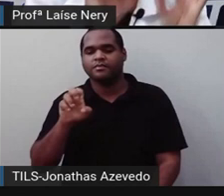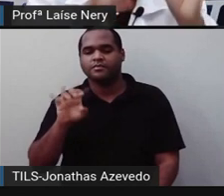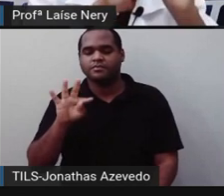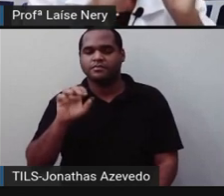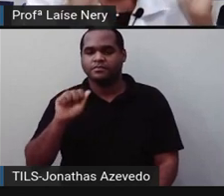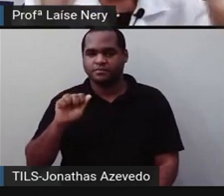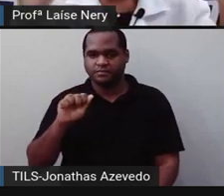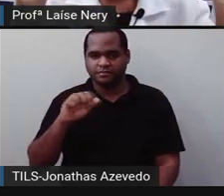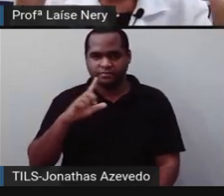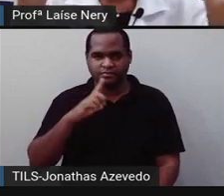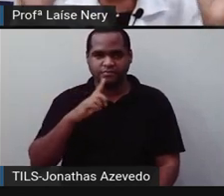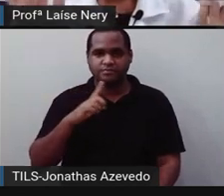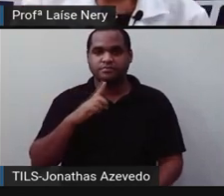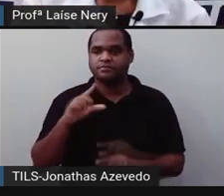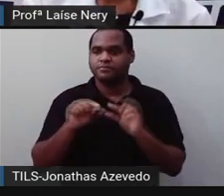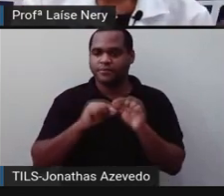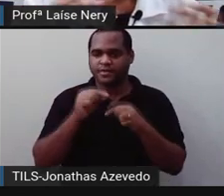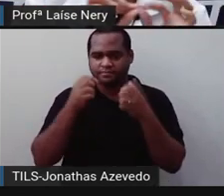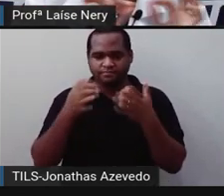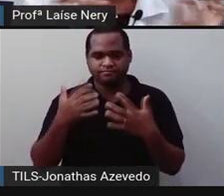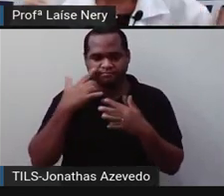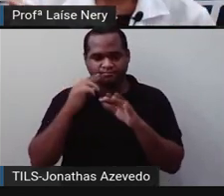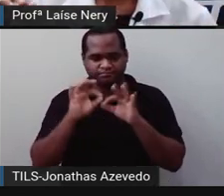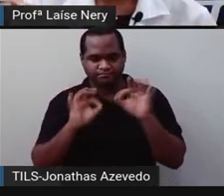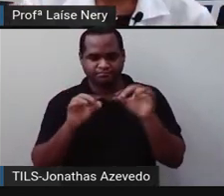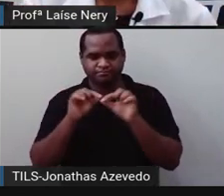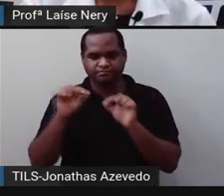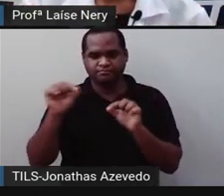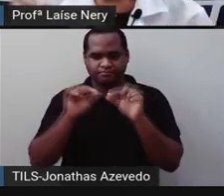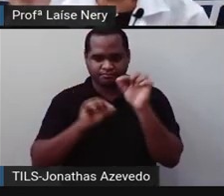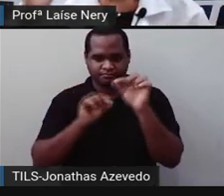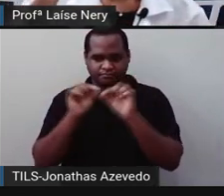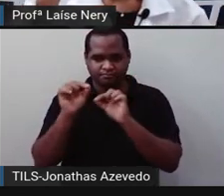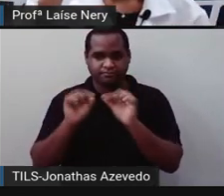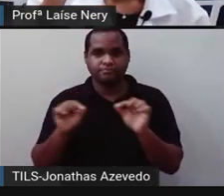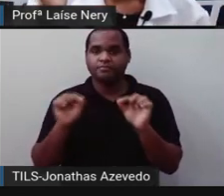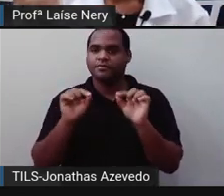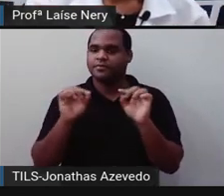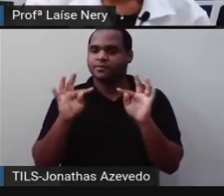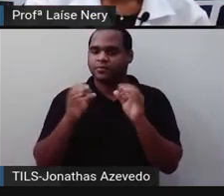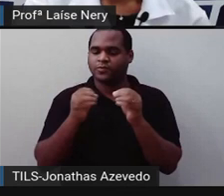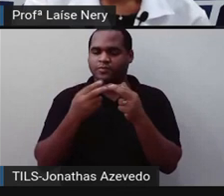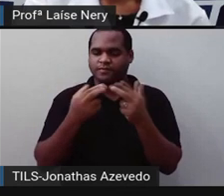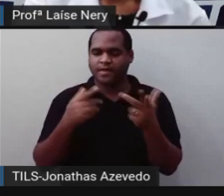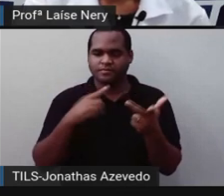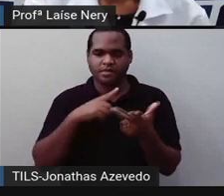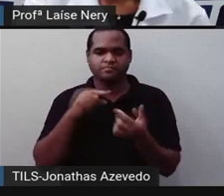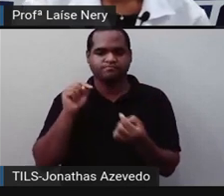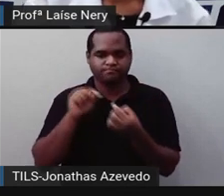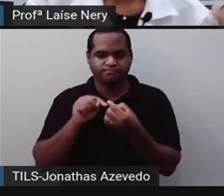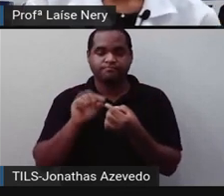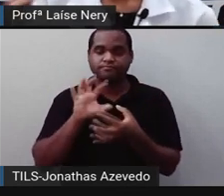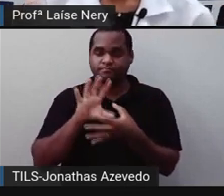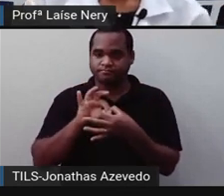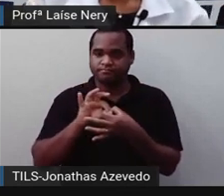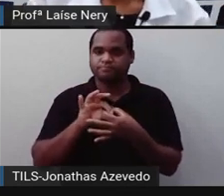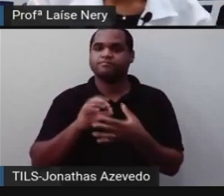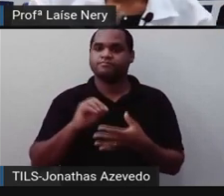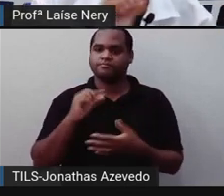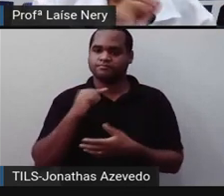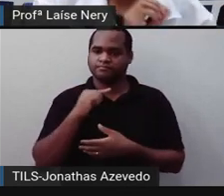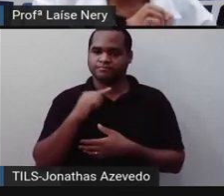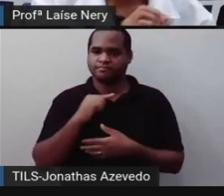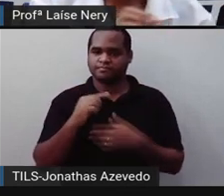seja, essas linhas, cada uma dessas linhas retas que formam aí o cubo são